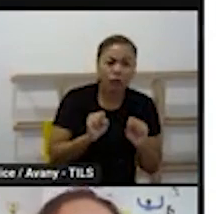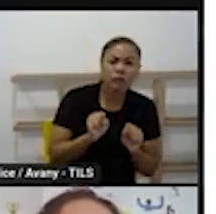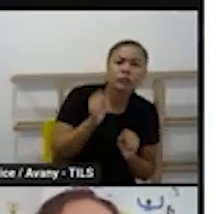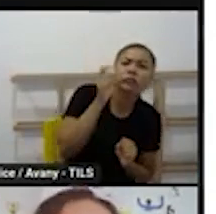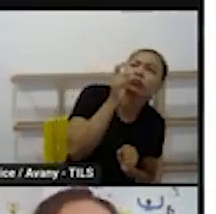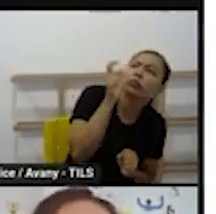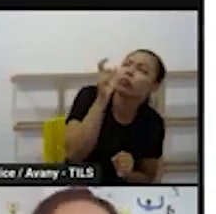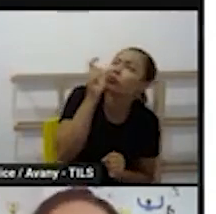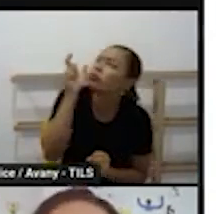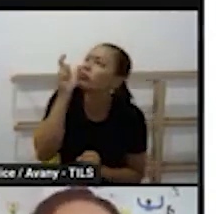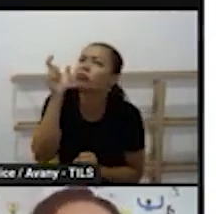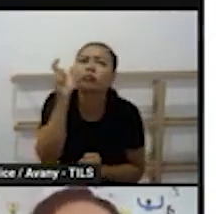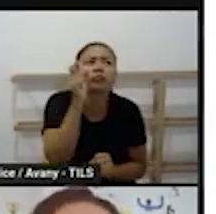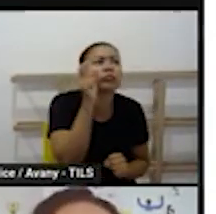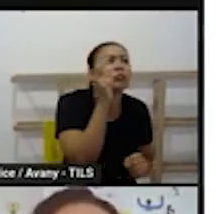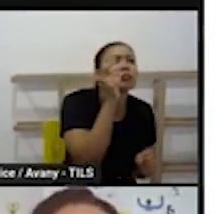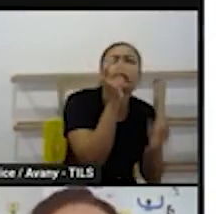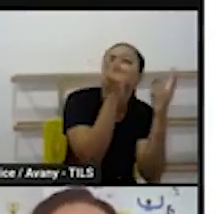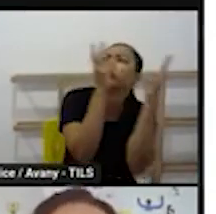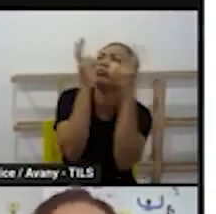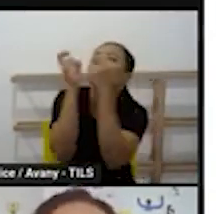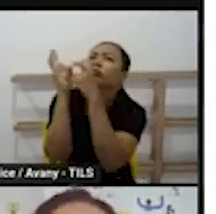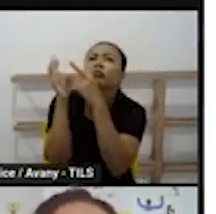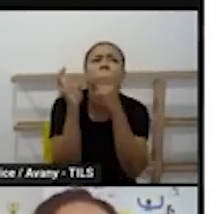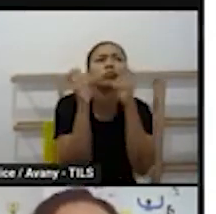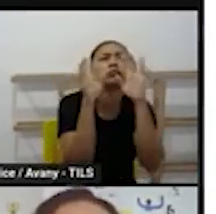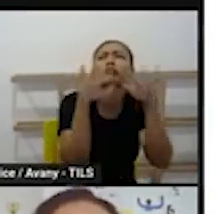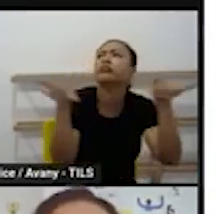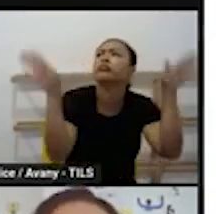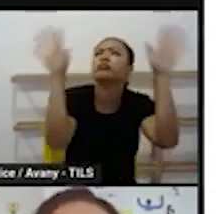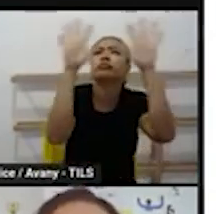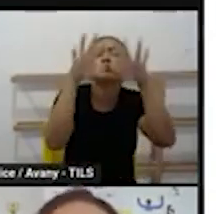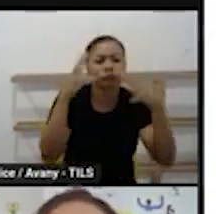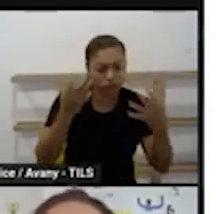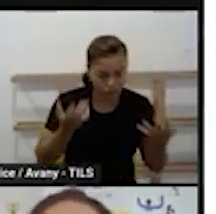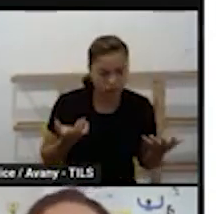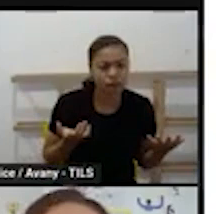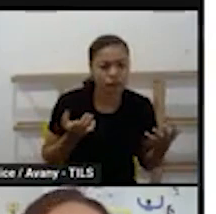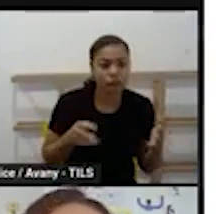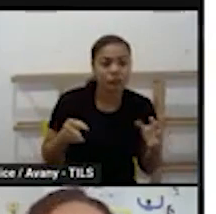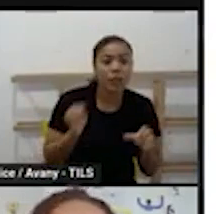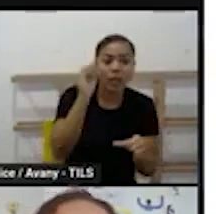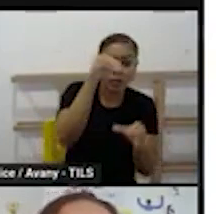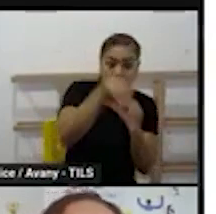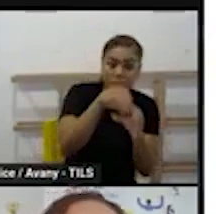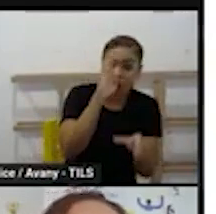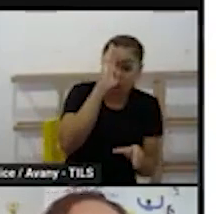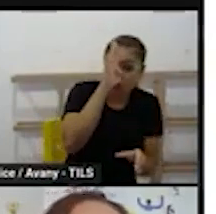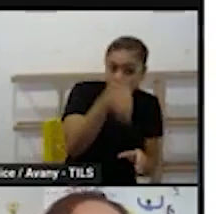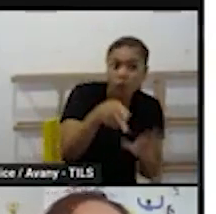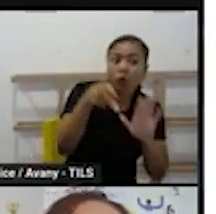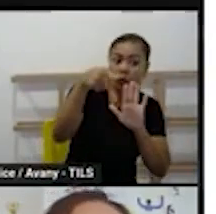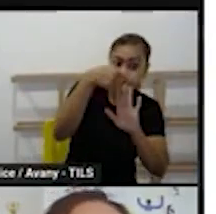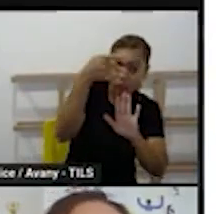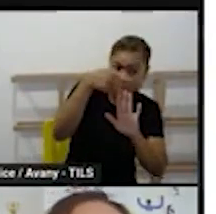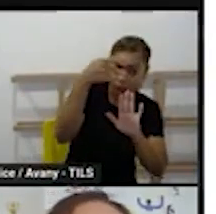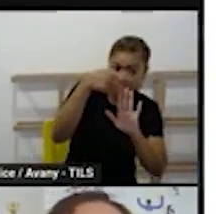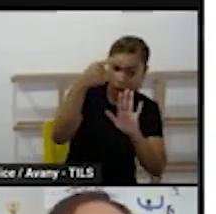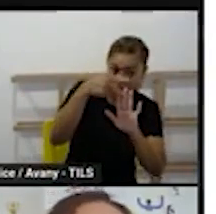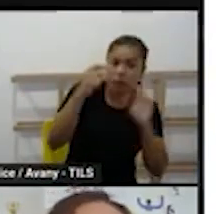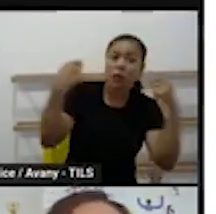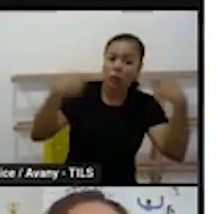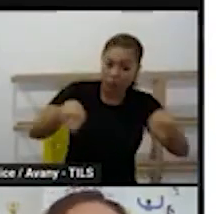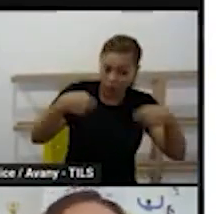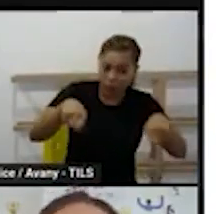ela precisa tudo que for de acordo com o projeto e com a sequência vai ser explorado